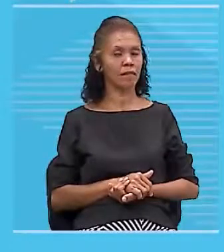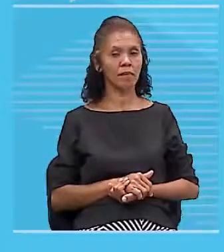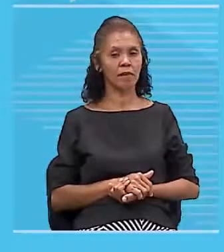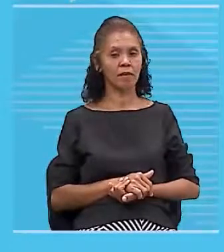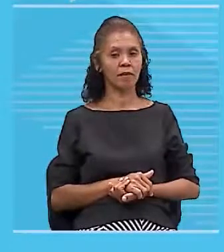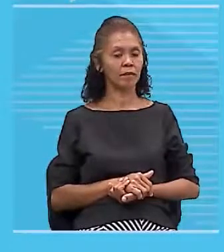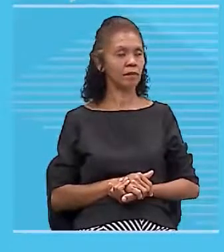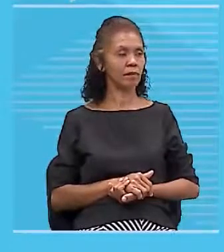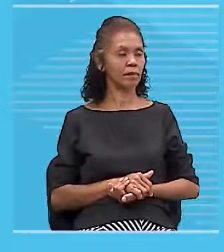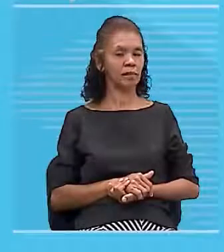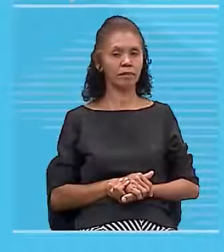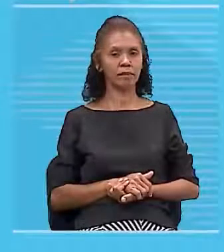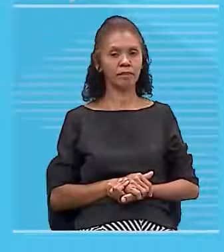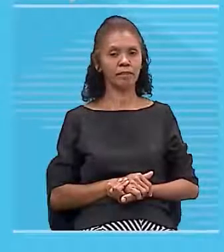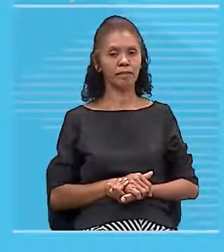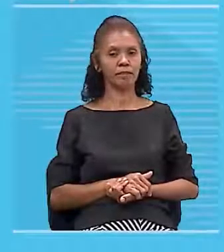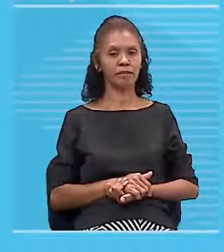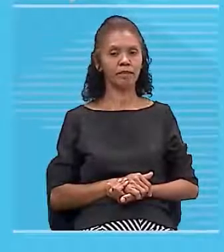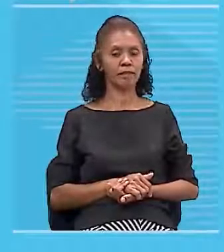Bússolazinha.